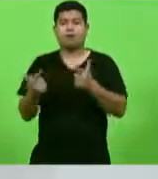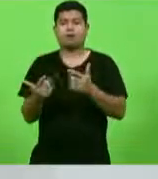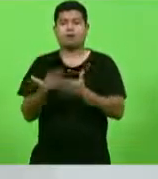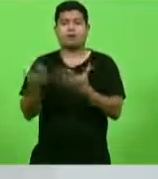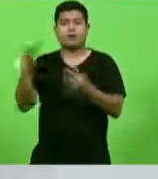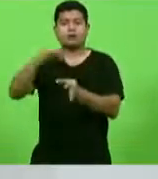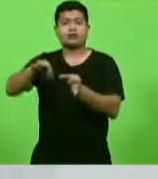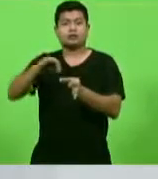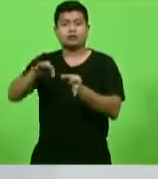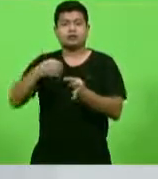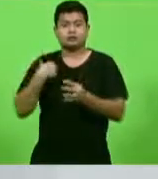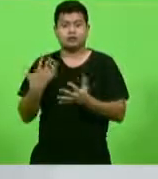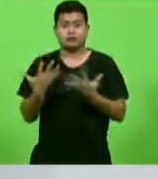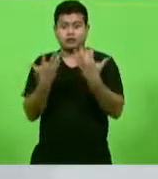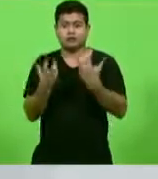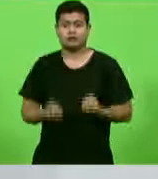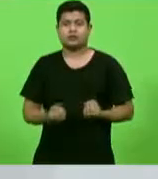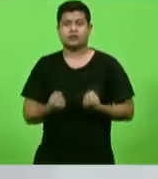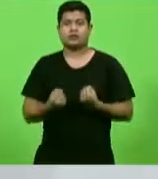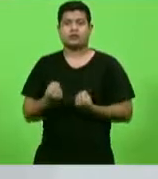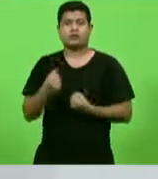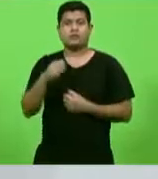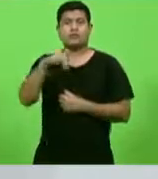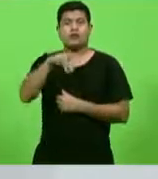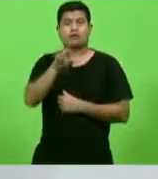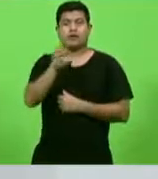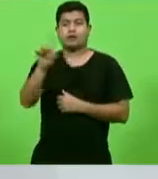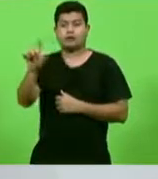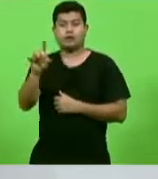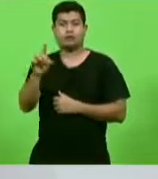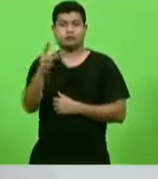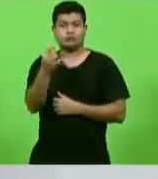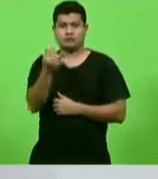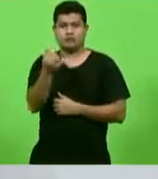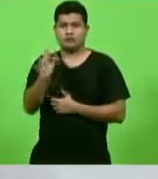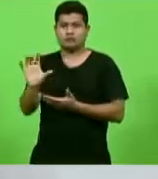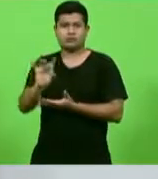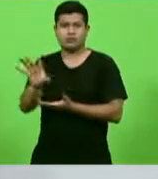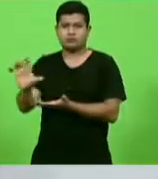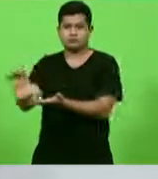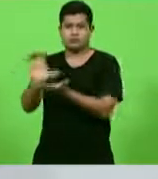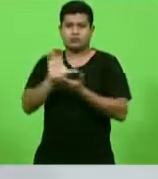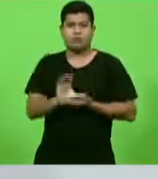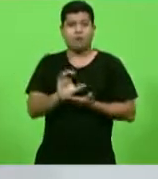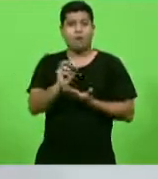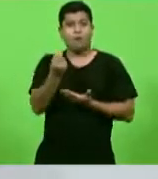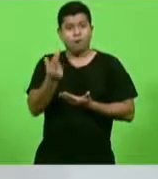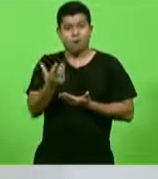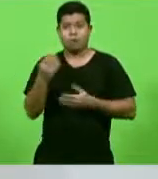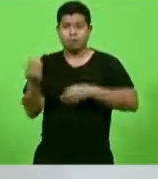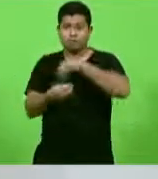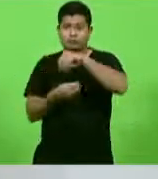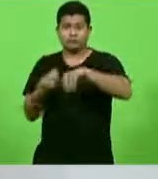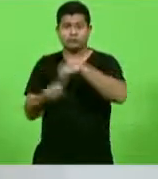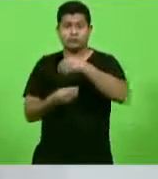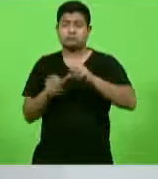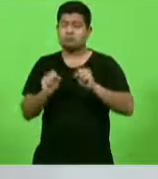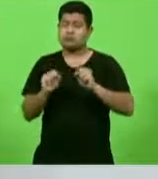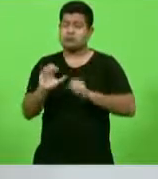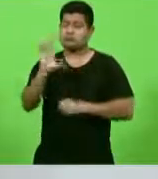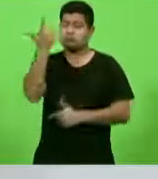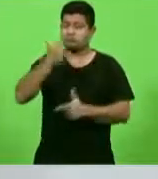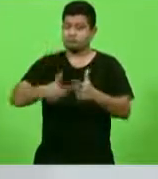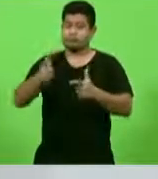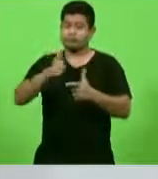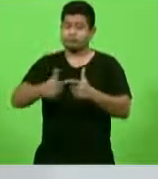puro, somente repasse de recursos, ou ao sistema misto, poderiam ocorrer alguns problemas,